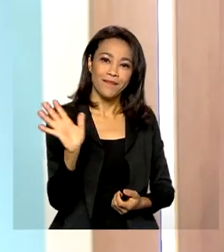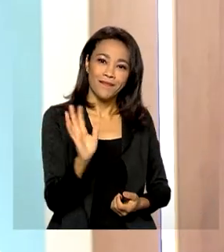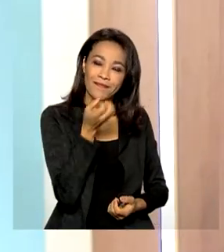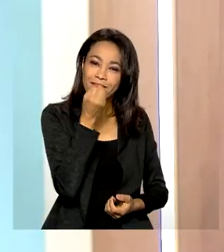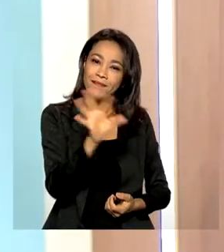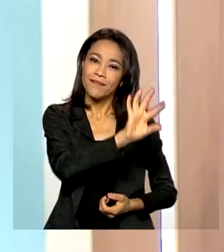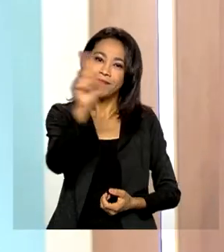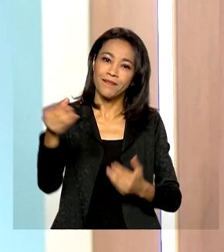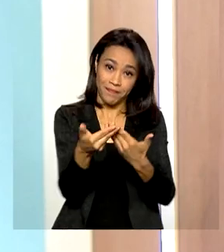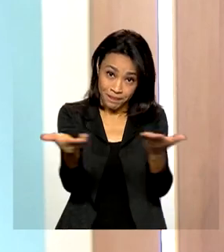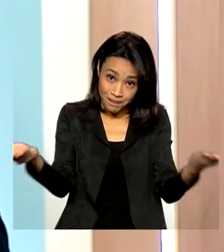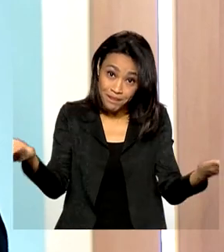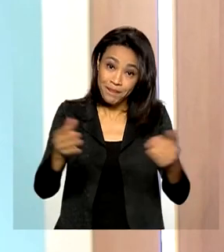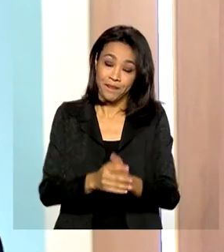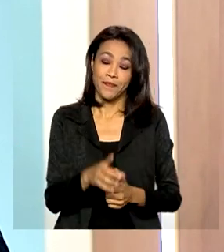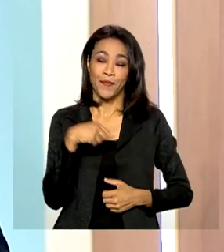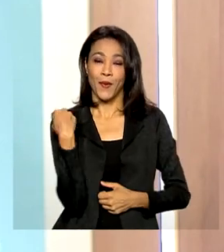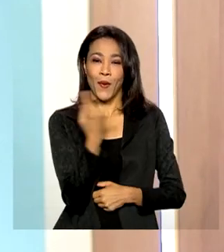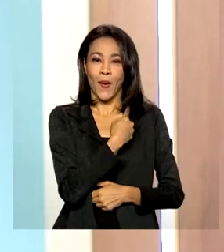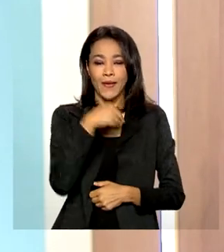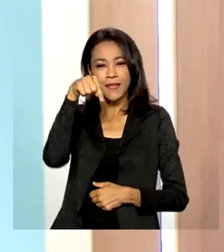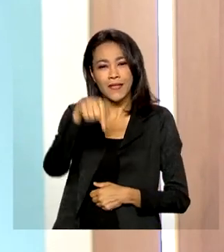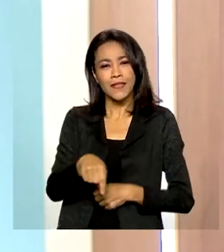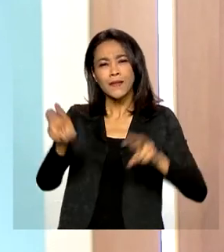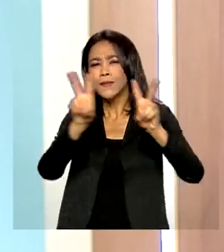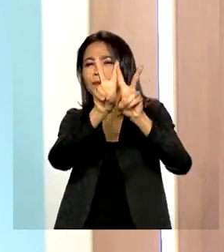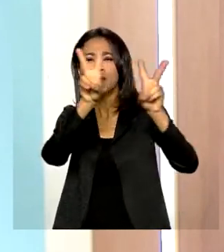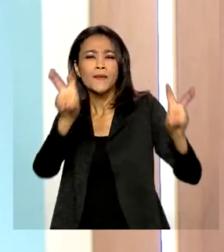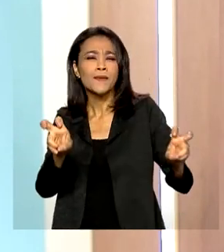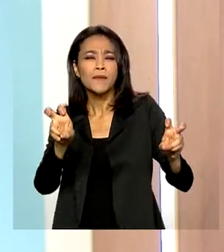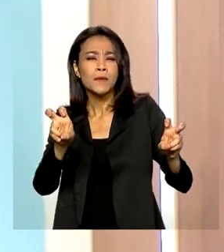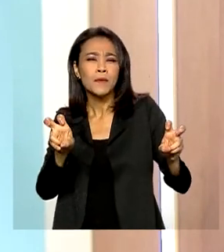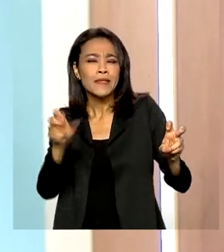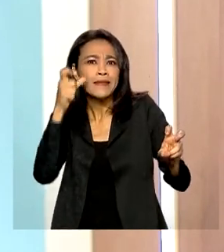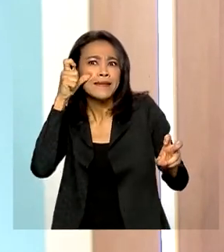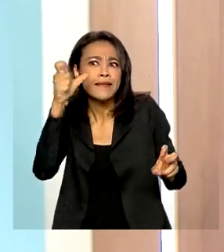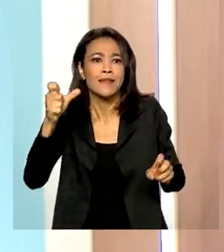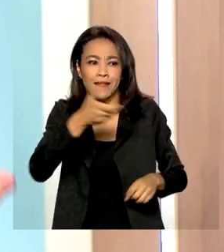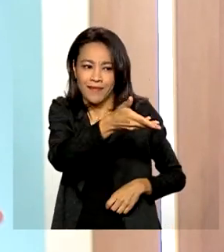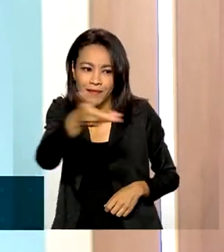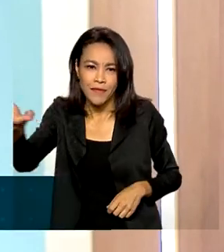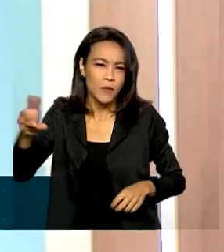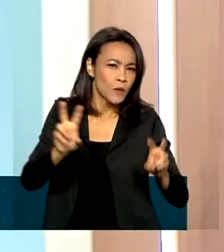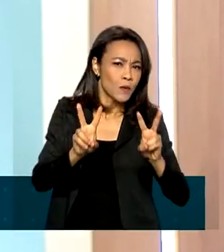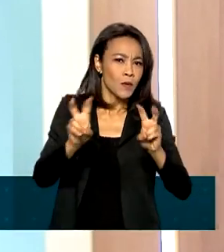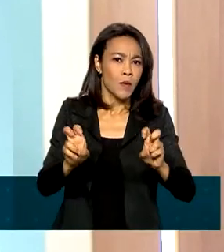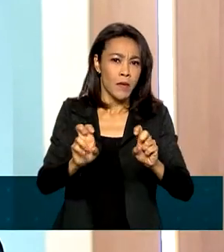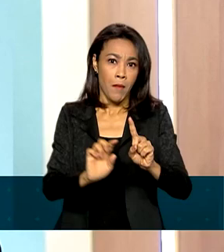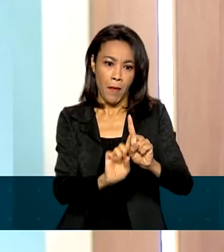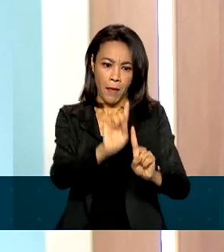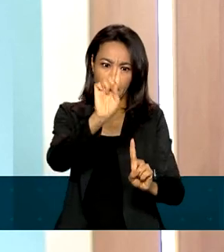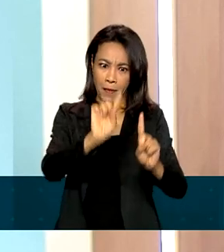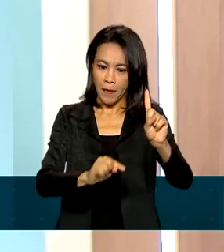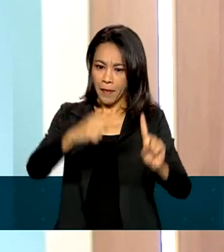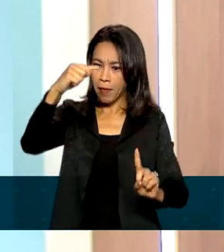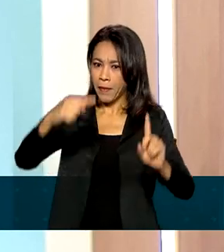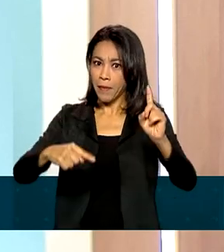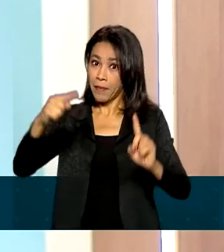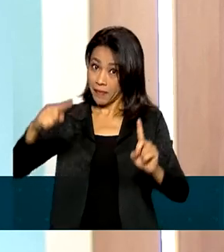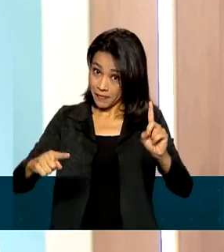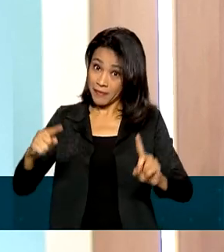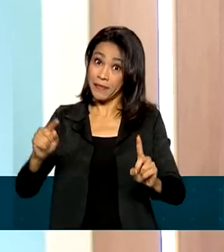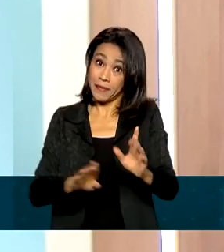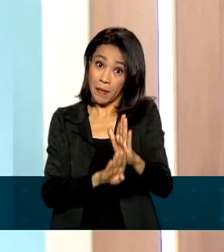bom dia a todos. Estamos aqui para tratar de um tema de interesse de todos, que é a questão do crescimento econômico e também da inflação.